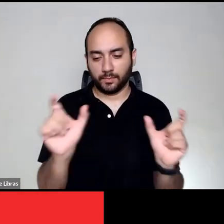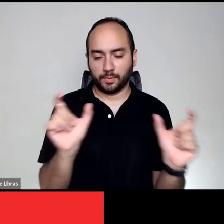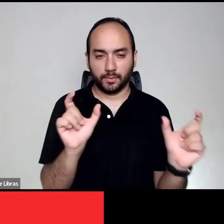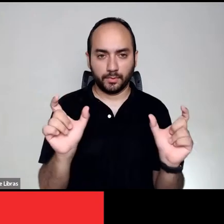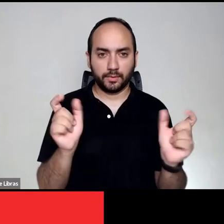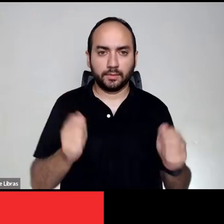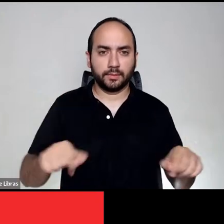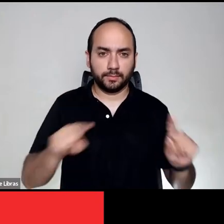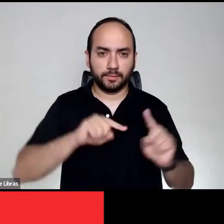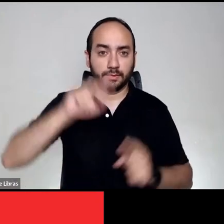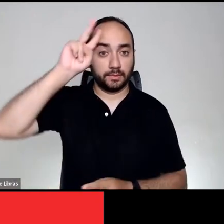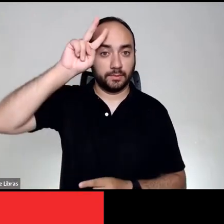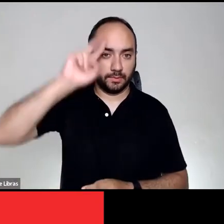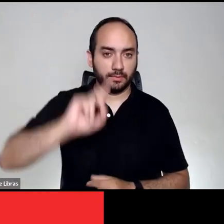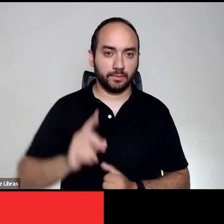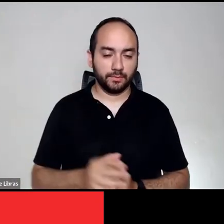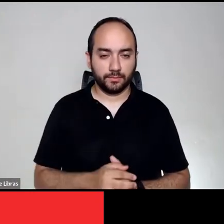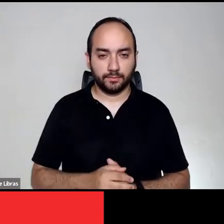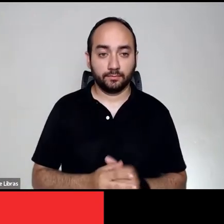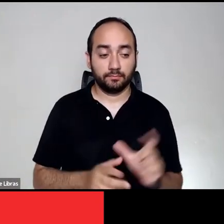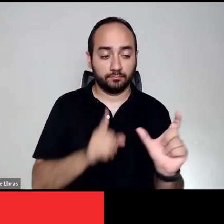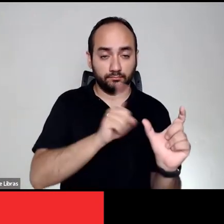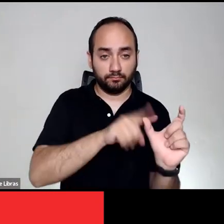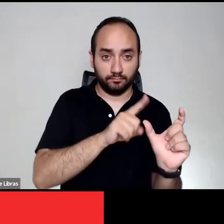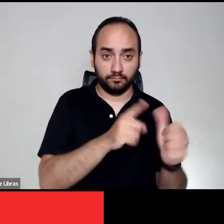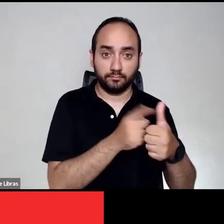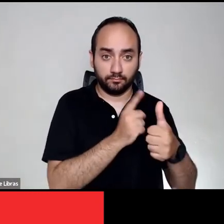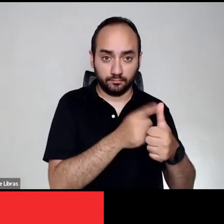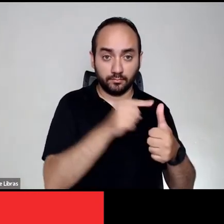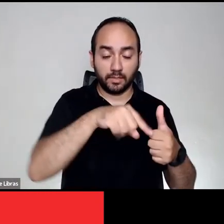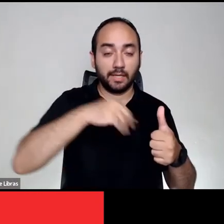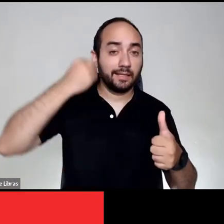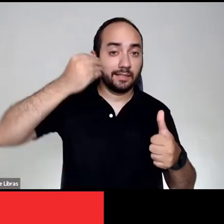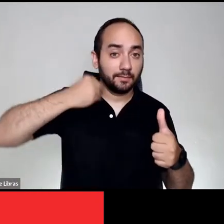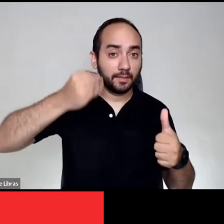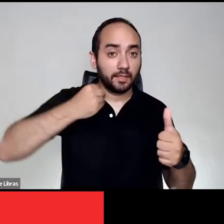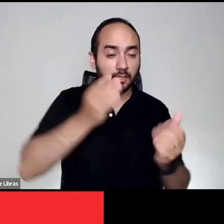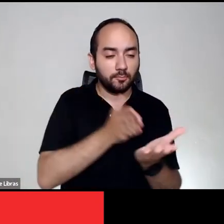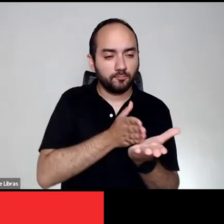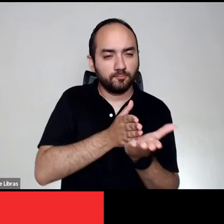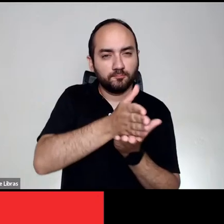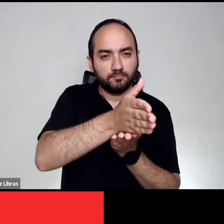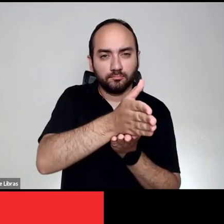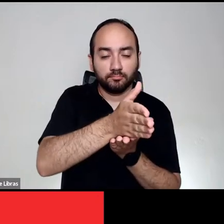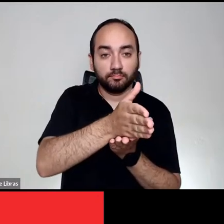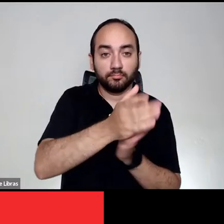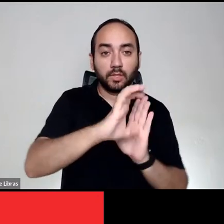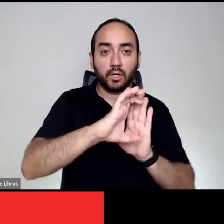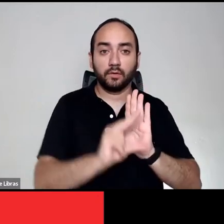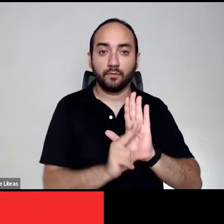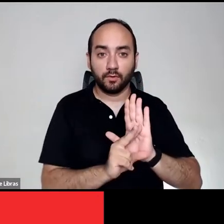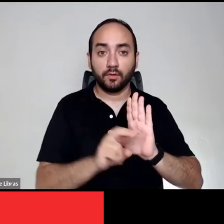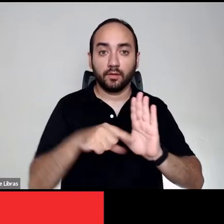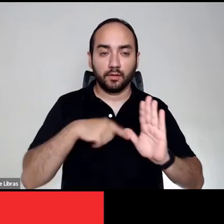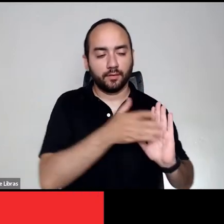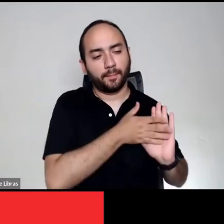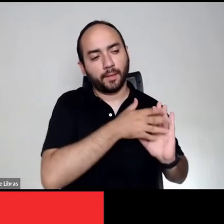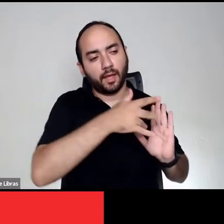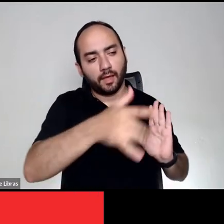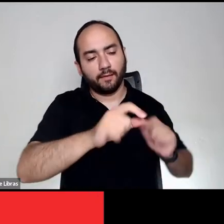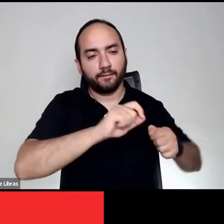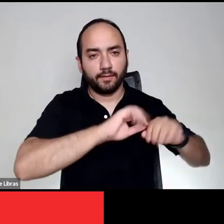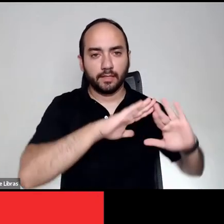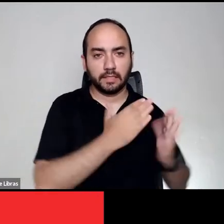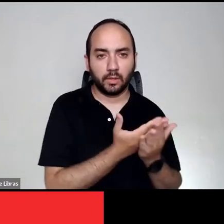lembrar disso. Erfahrung é a experiência de trajetória, o currículo, o que você fez na escola,